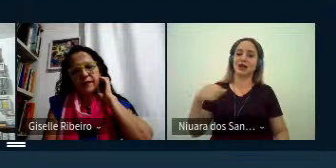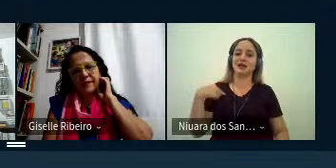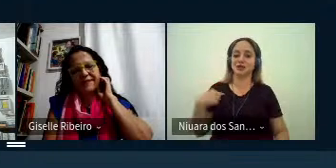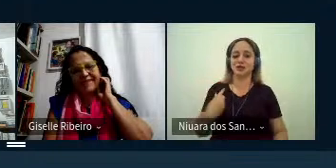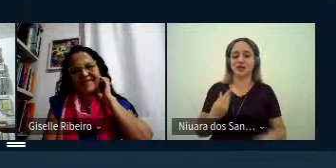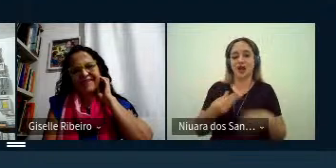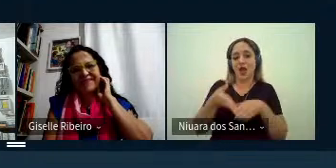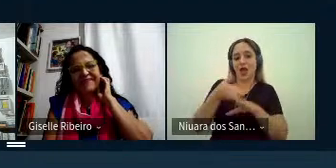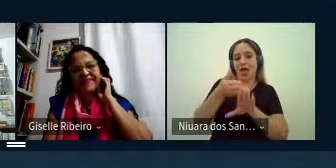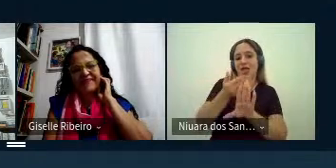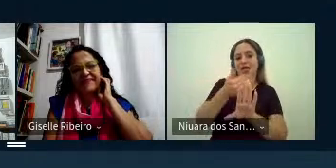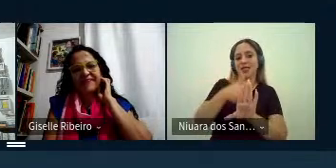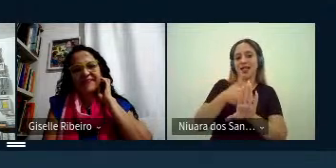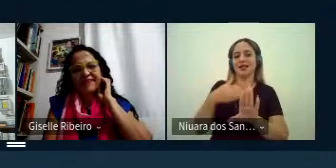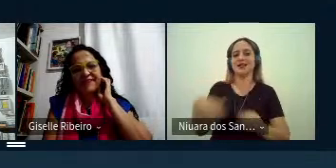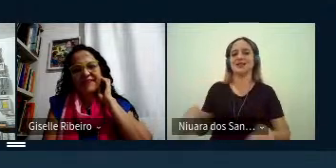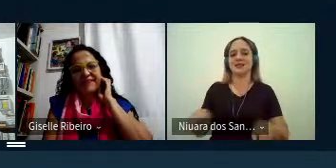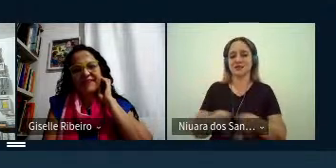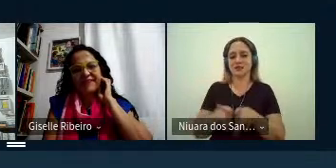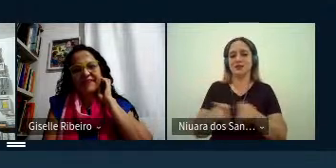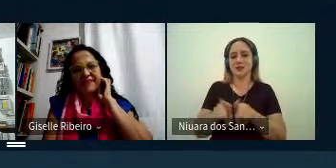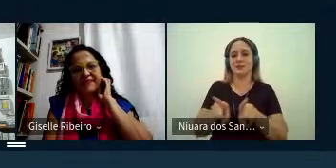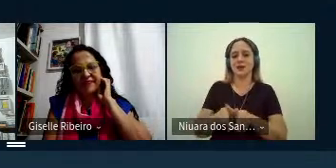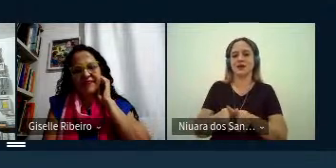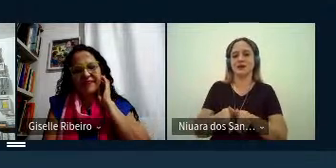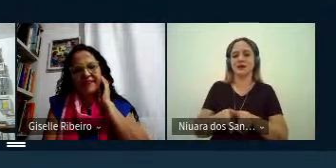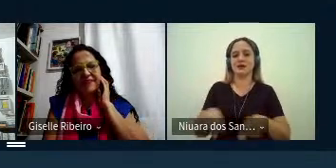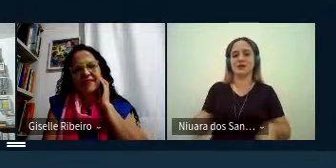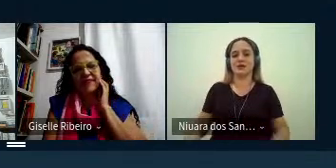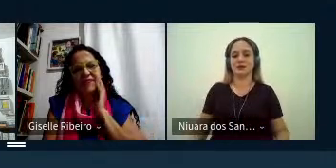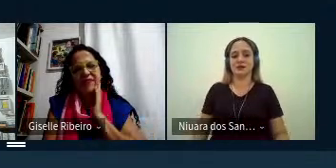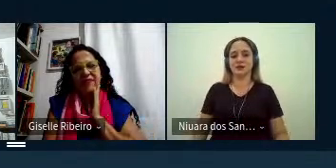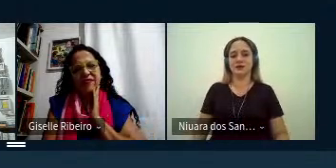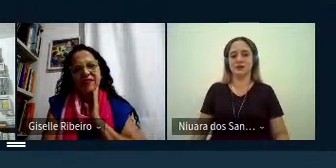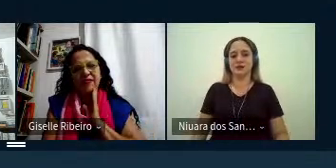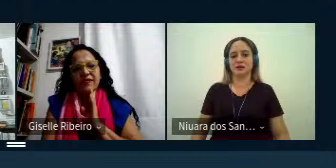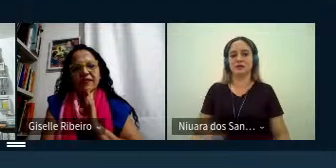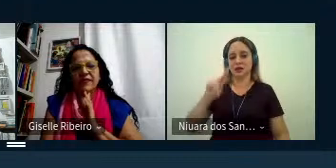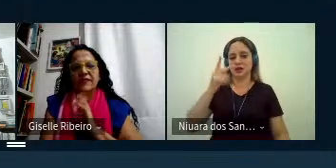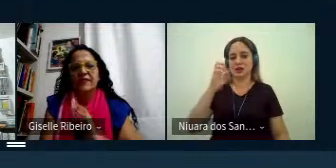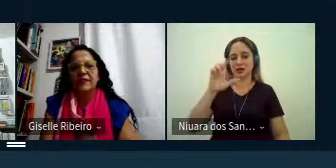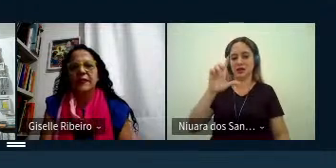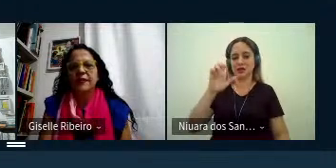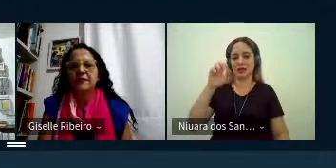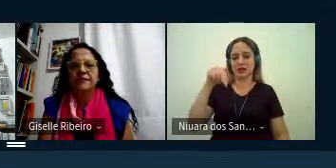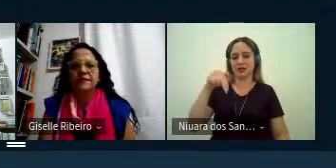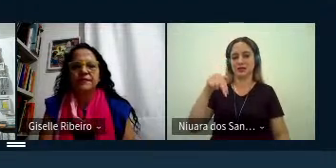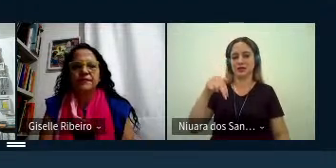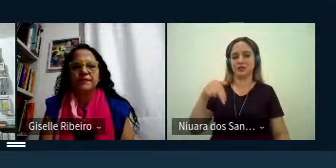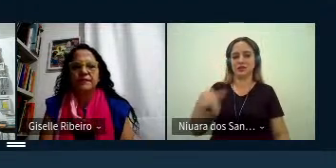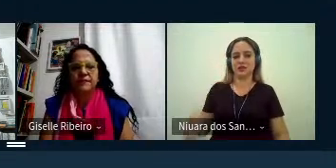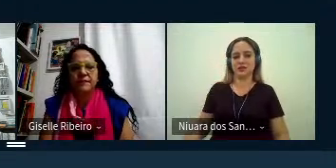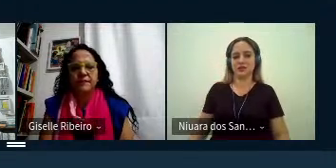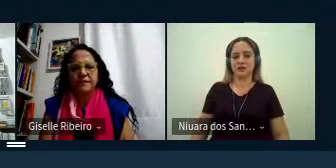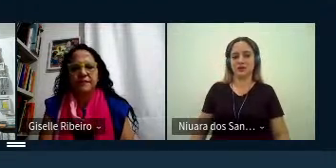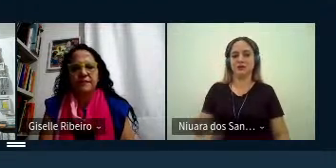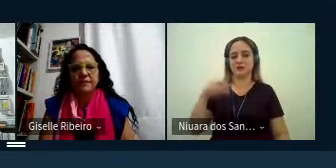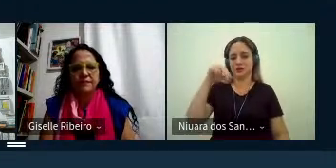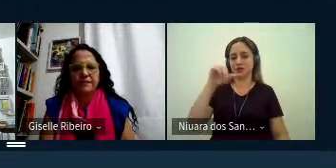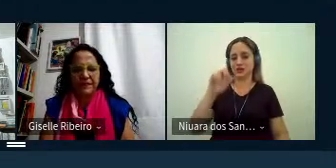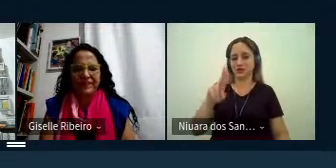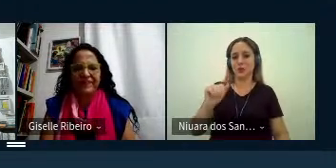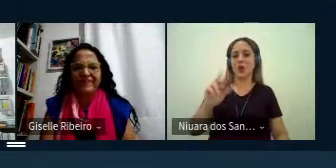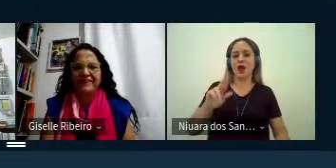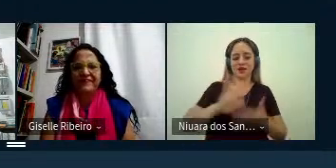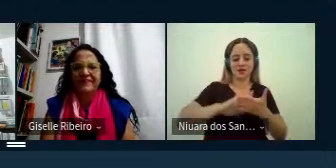bastidores assim como a a a Ellen e a e a e Niuara né